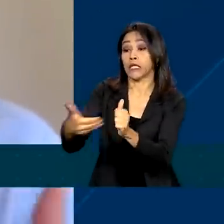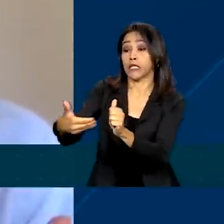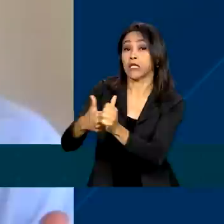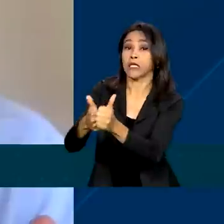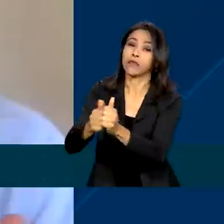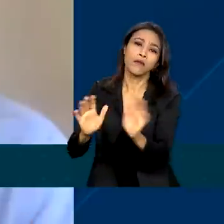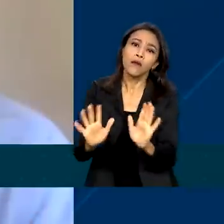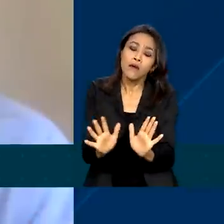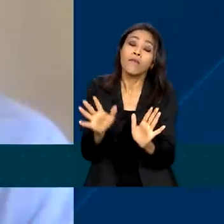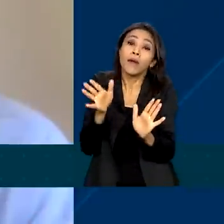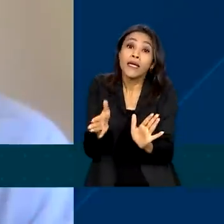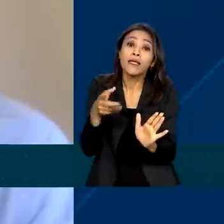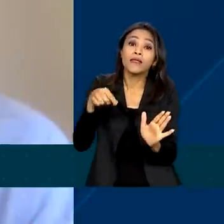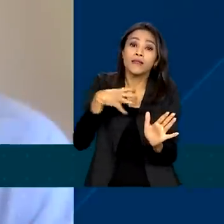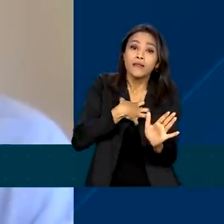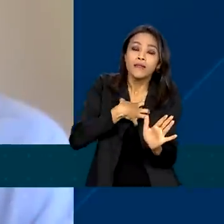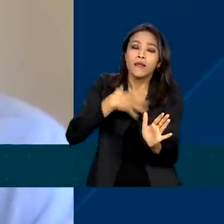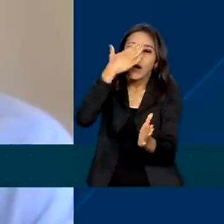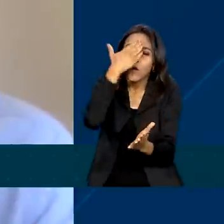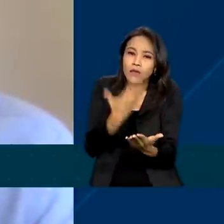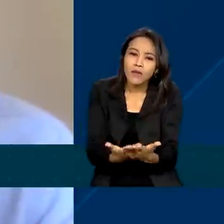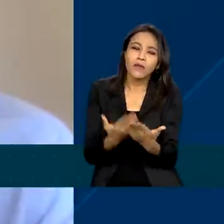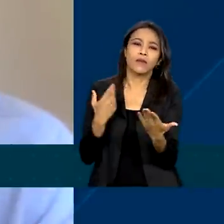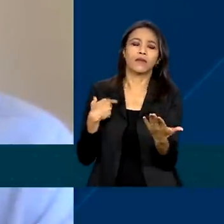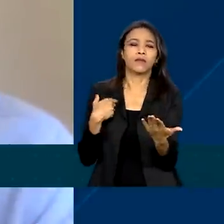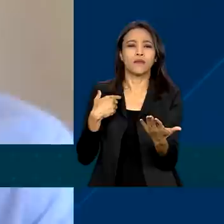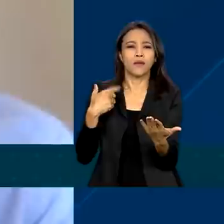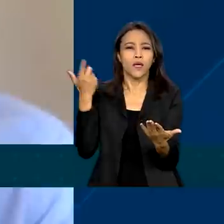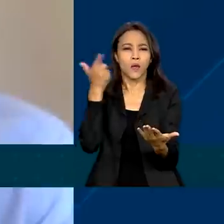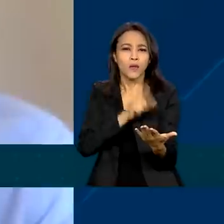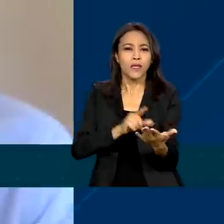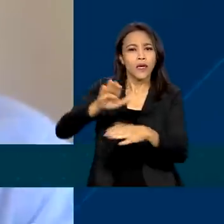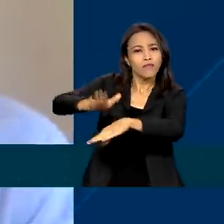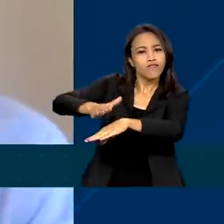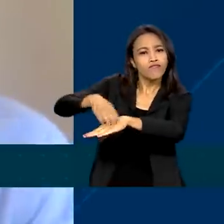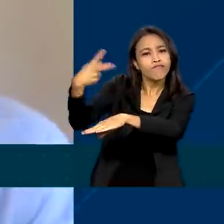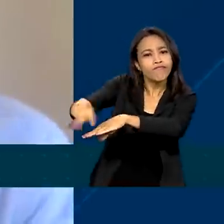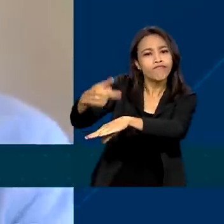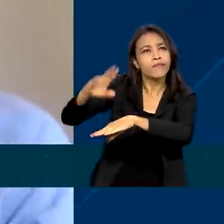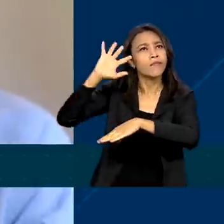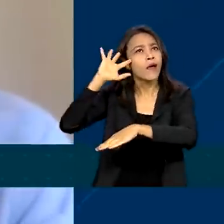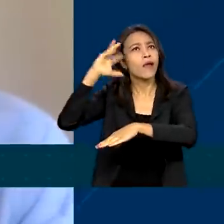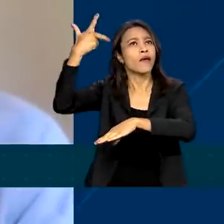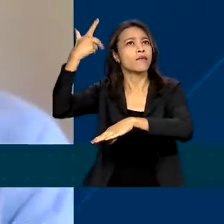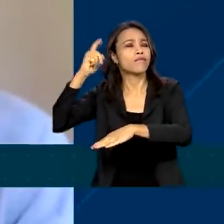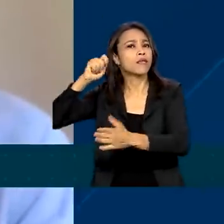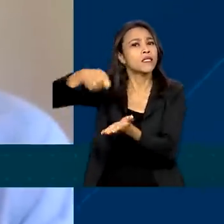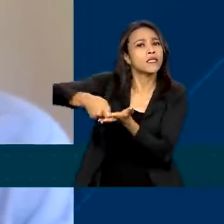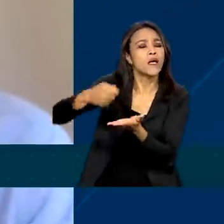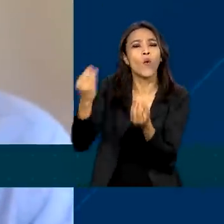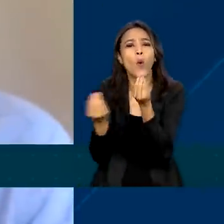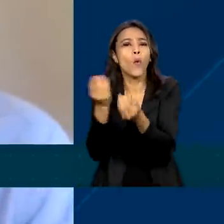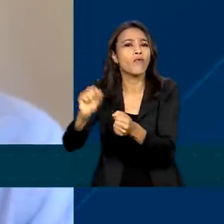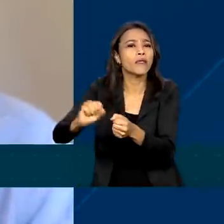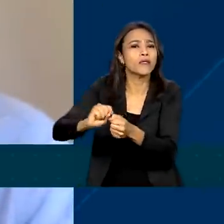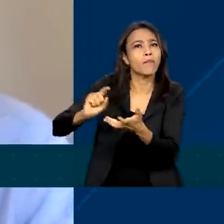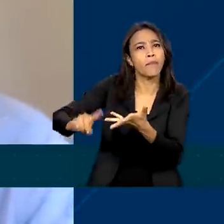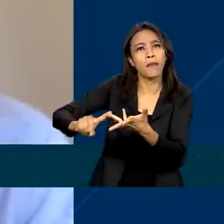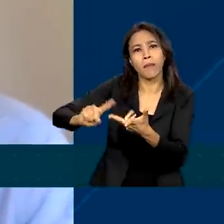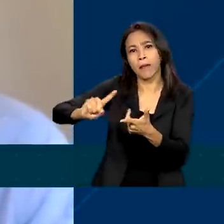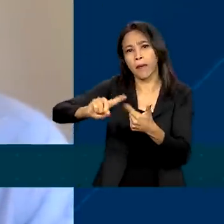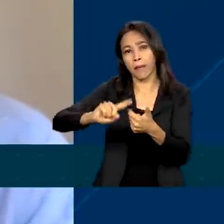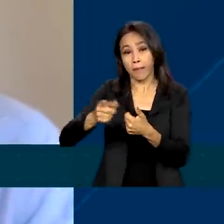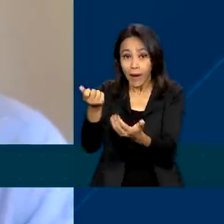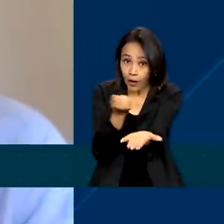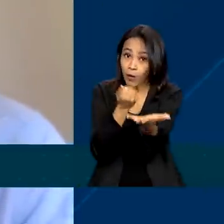confiança e que ele possa, então, nesse processo, tomar as decisões corretas e, com isso, qualificar ainda mais a